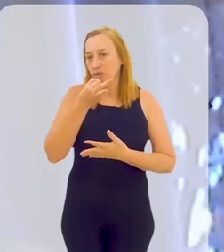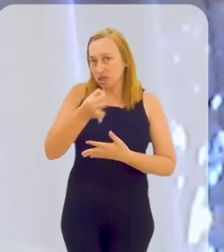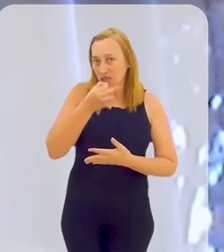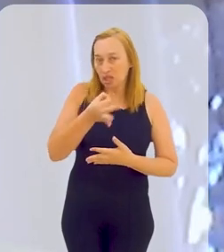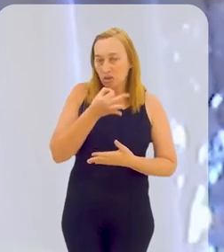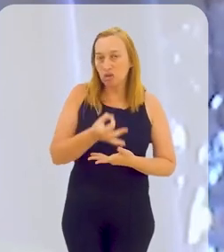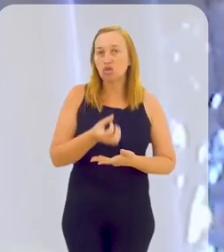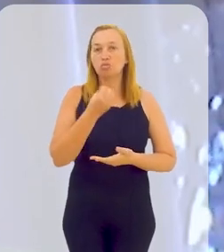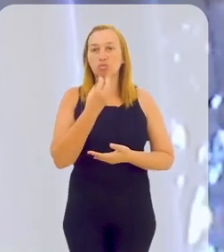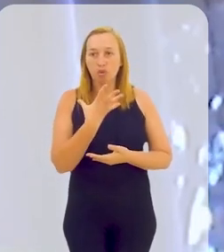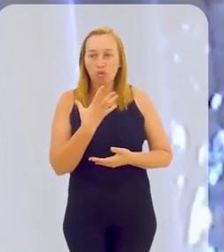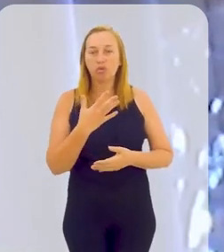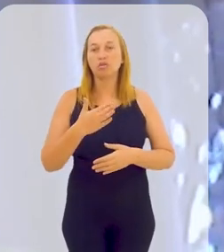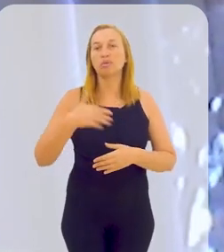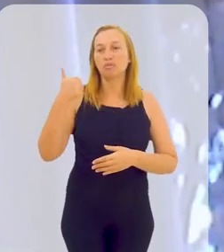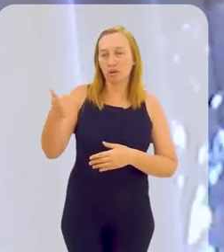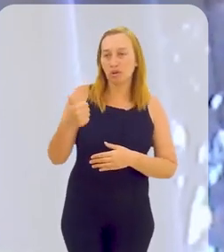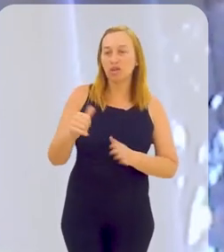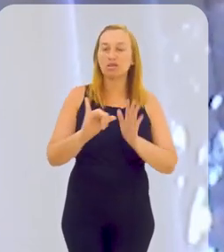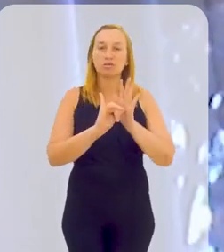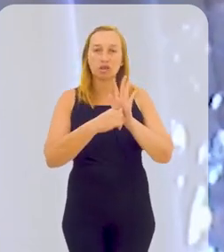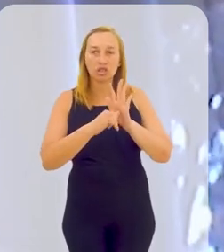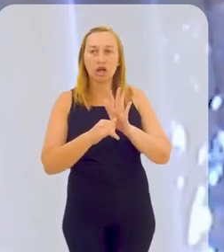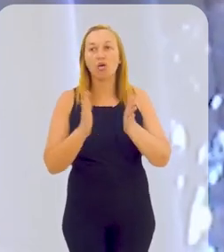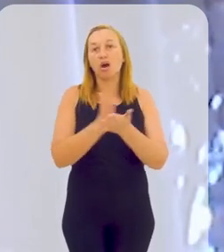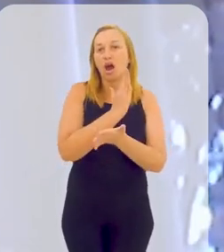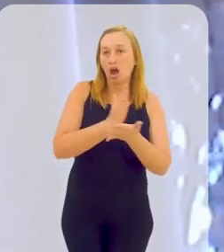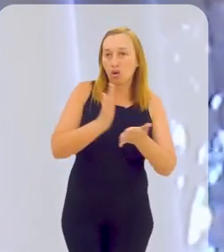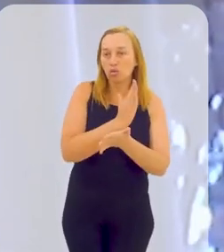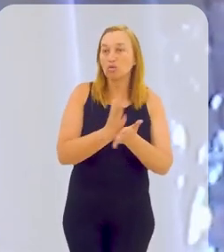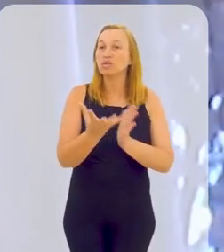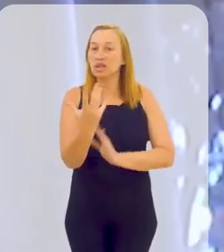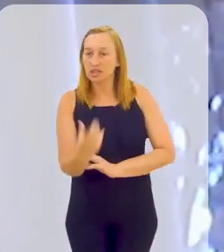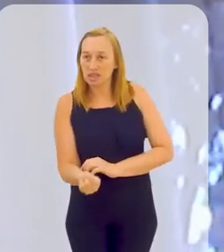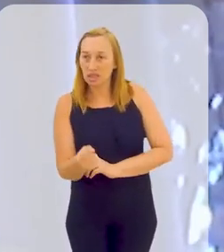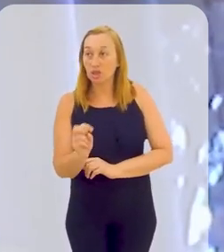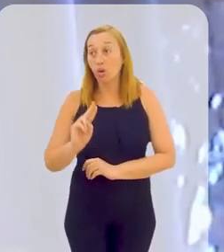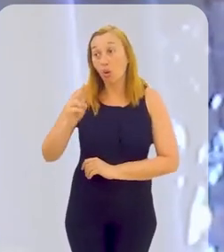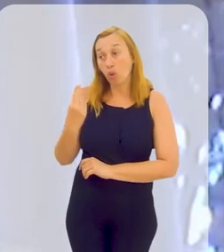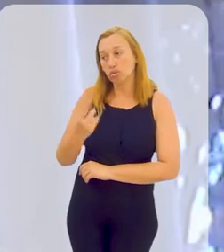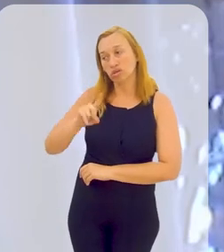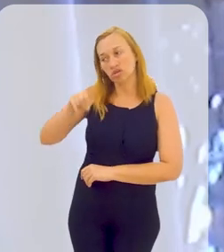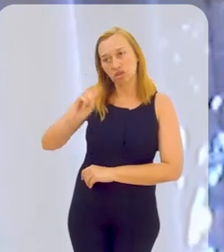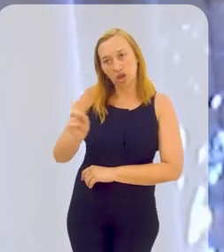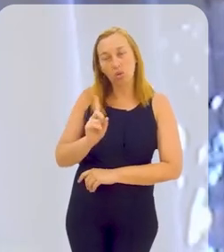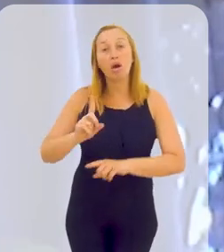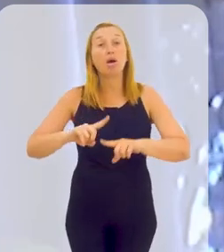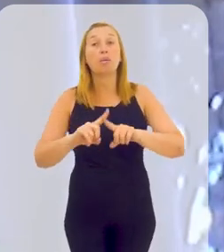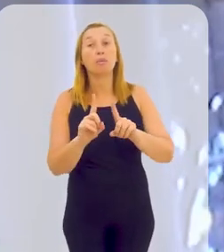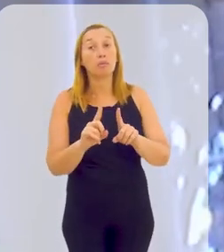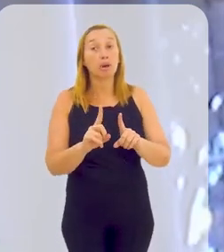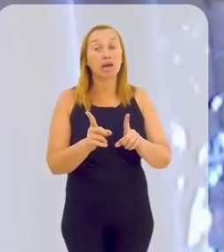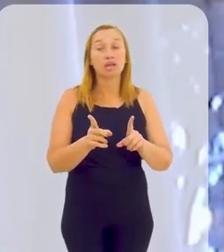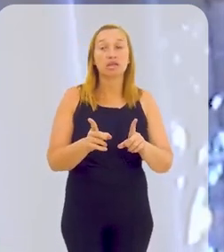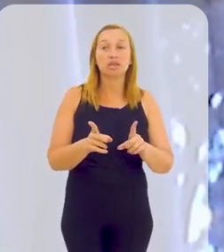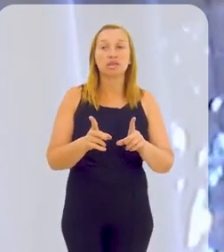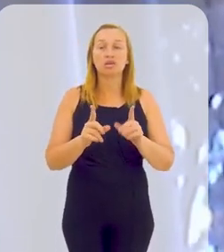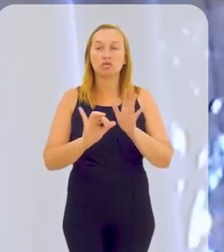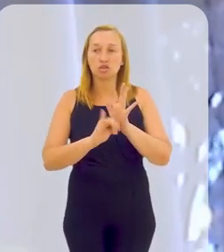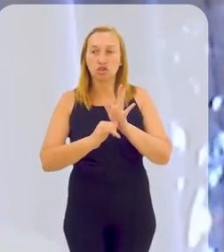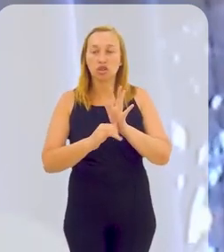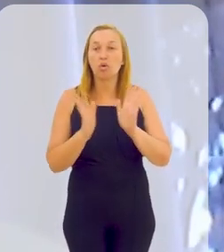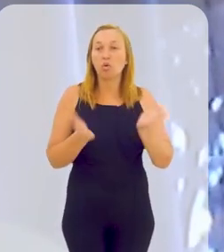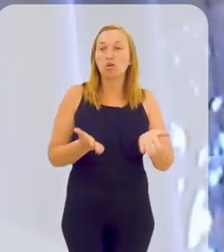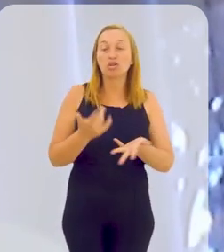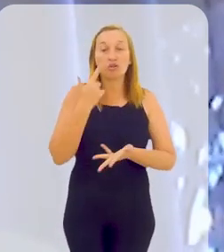construtivas para a melhoria do edital. Algumas foram absorvidas, muitas outras não. E se tem um edital